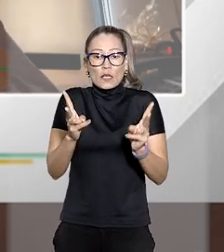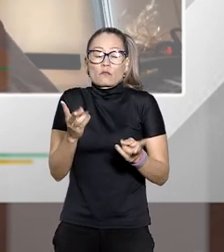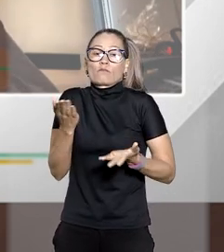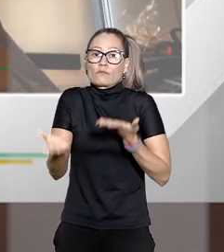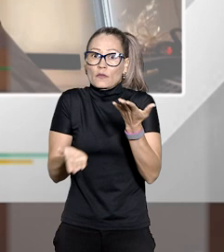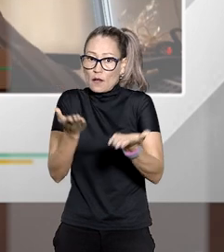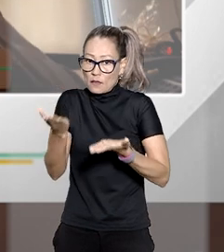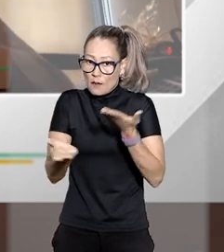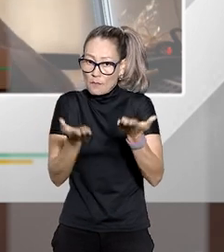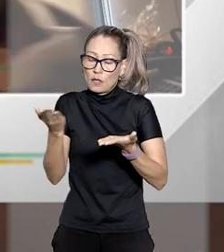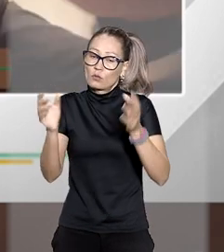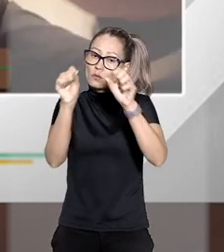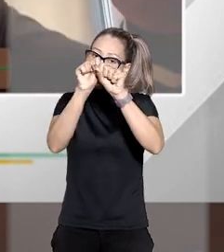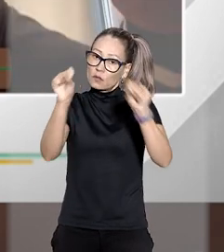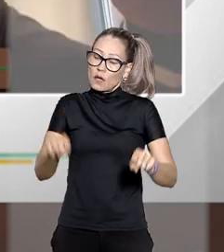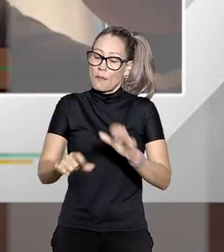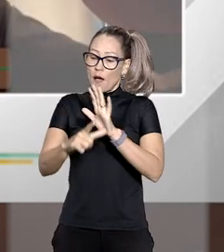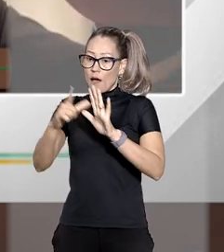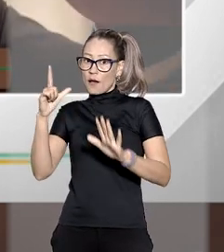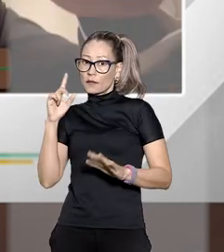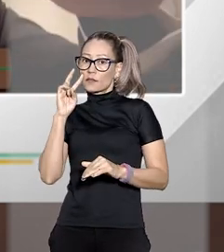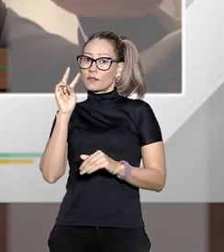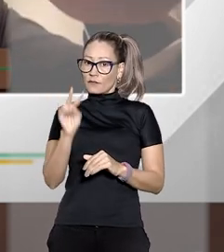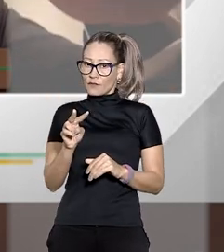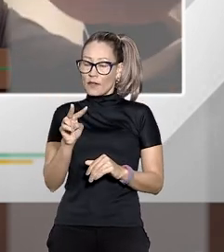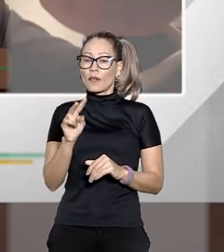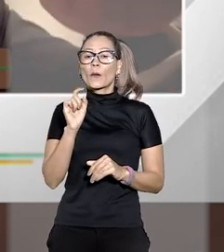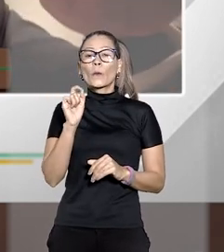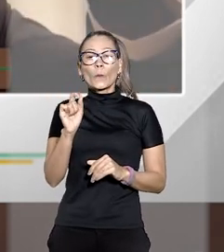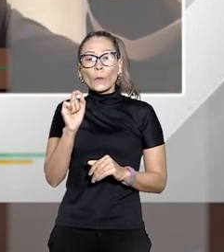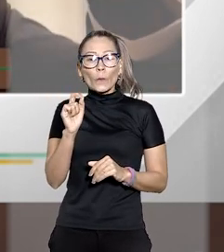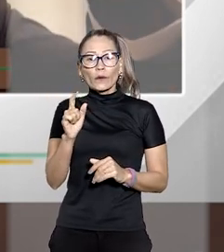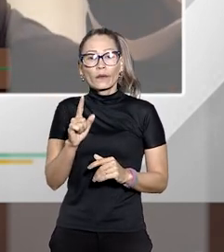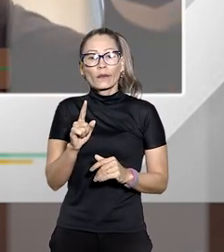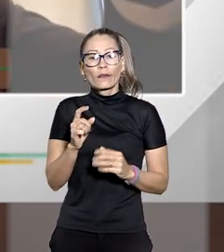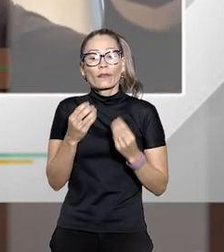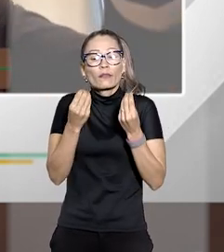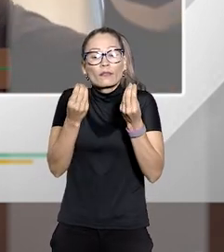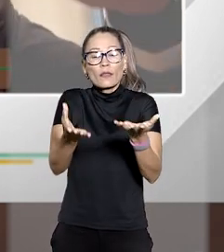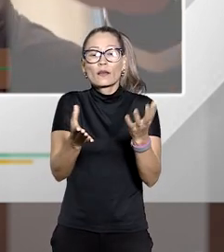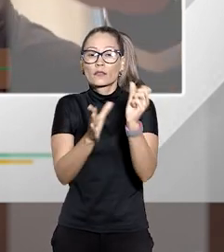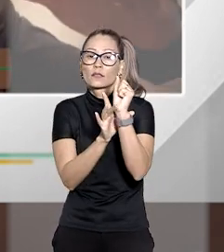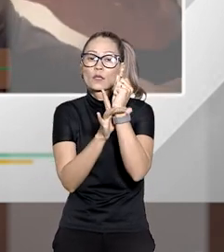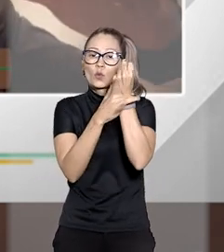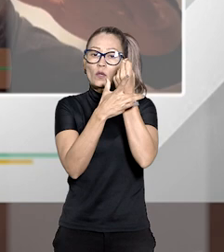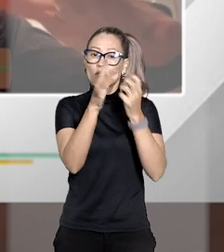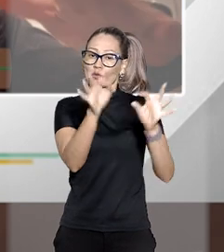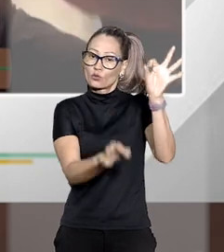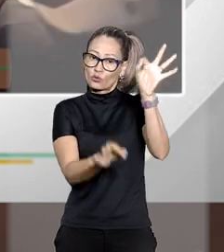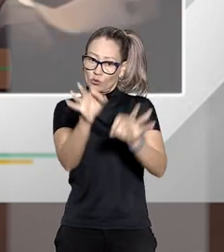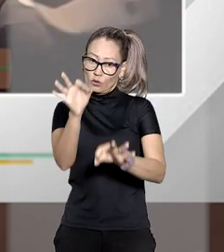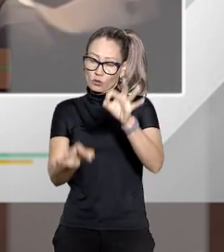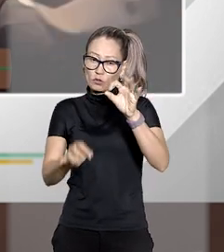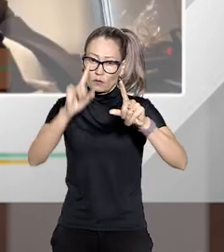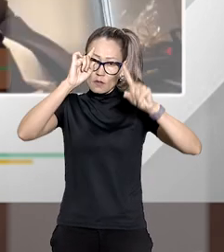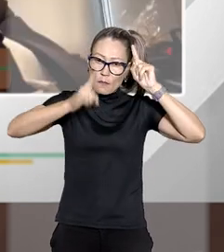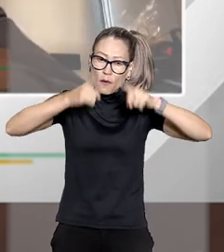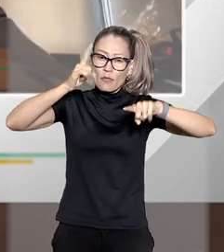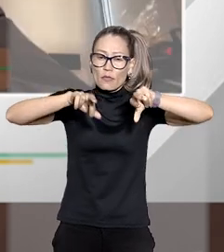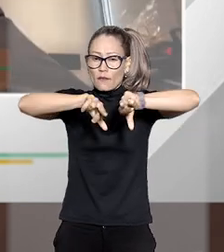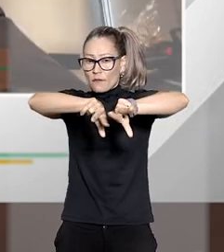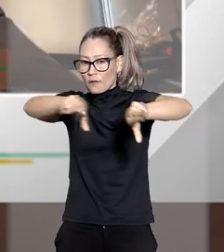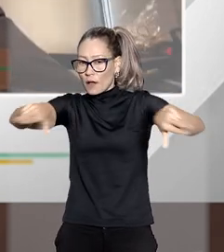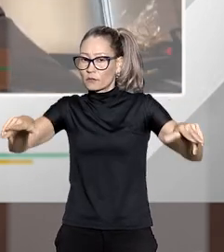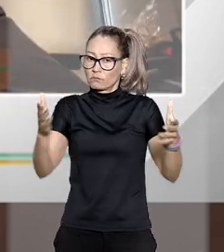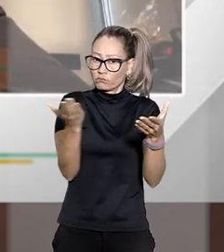tratamento então o sistema de precedentes ele pressupõe isso para que? para que você dê segurança jurídica as demandas e